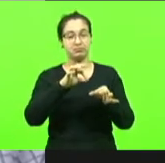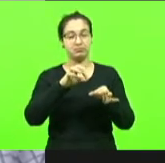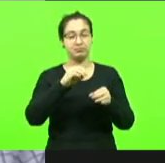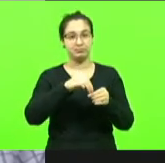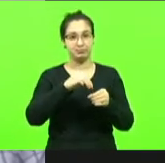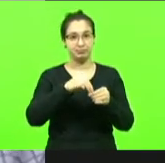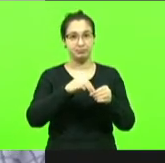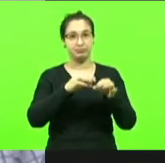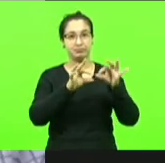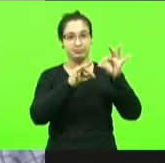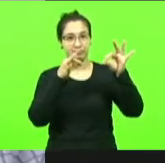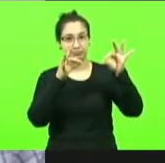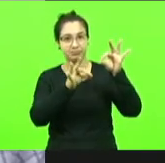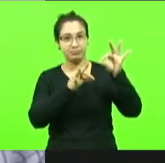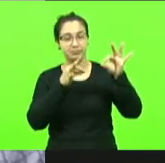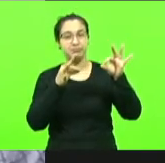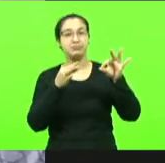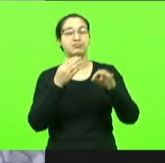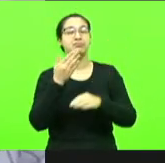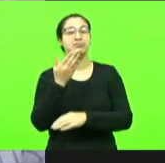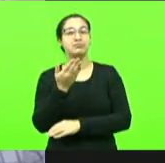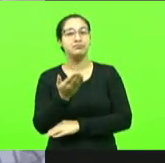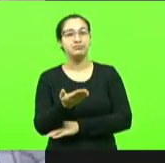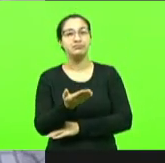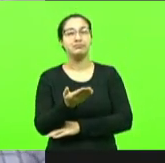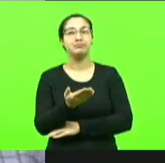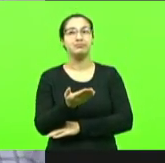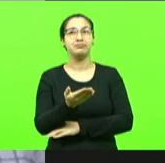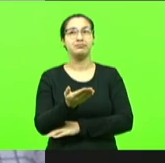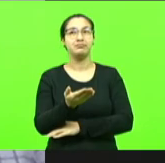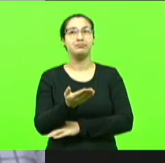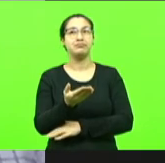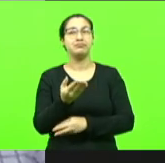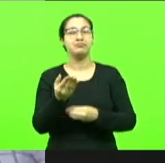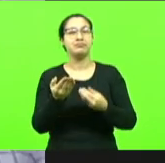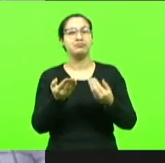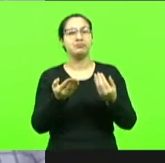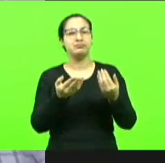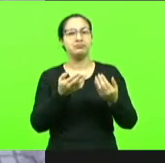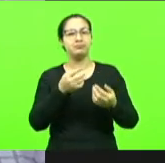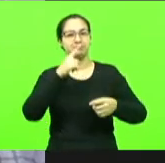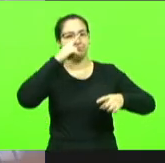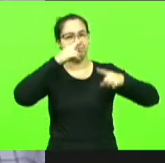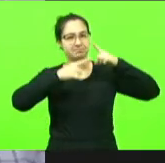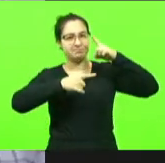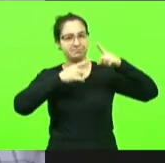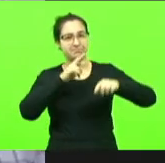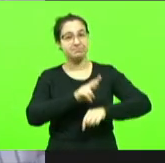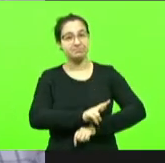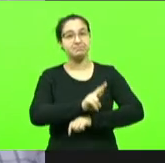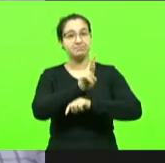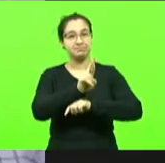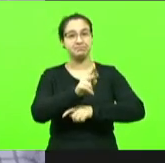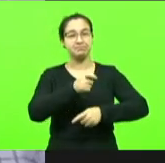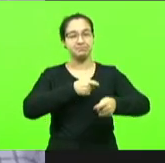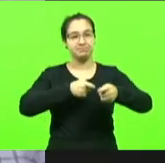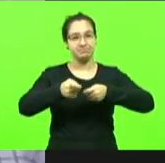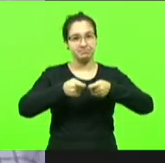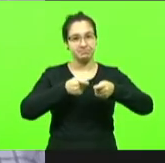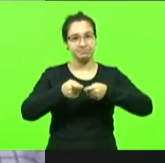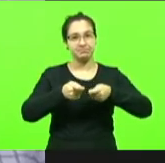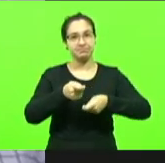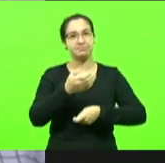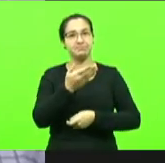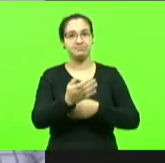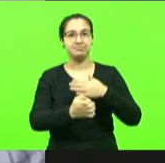maneira de como se conduzem os negócios dessas cooperativas